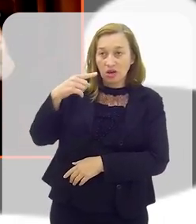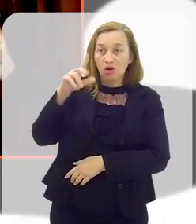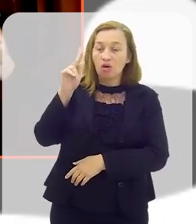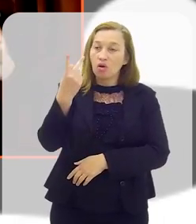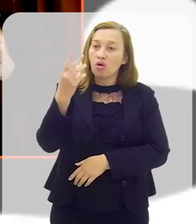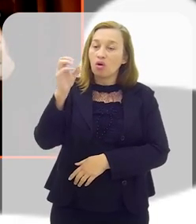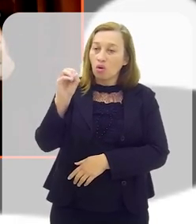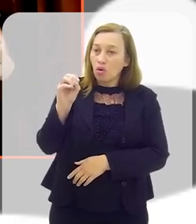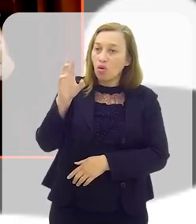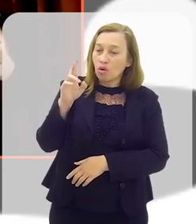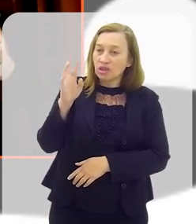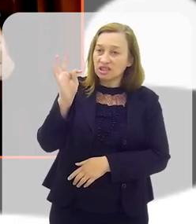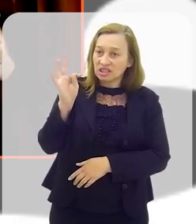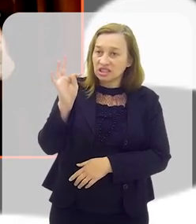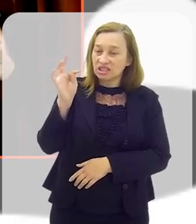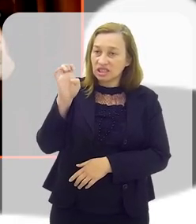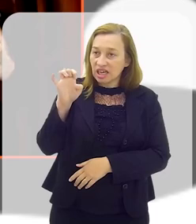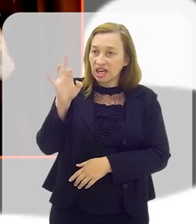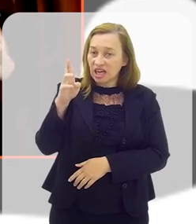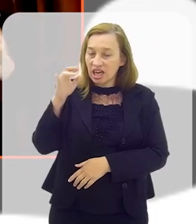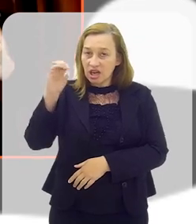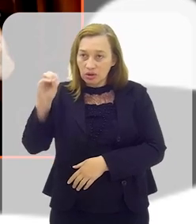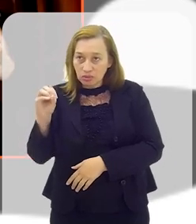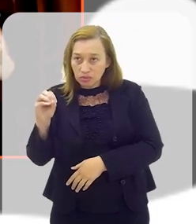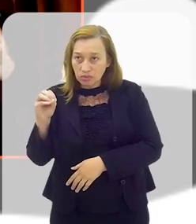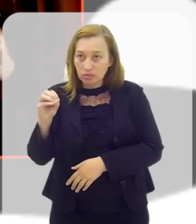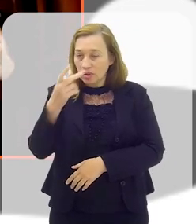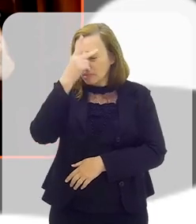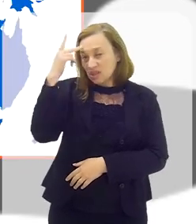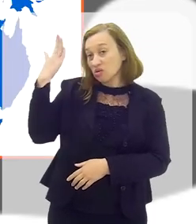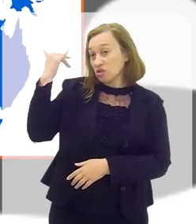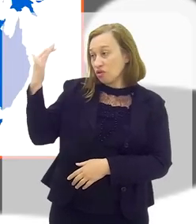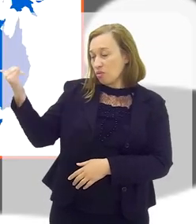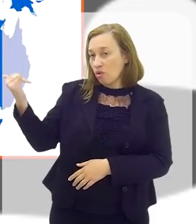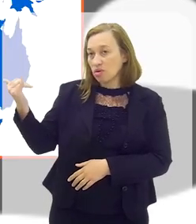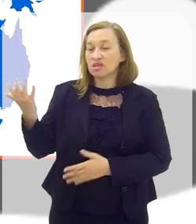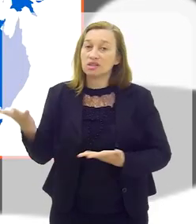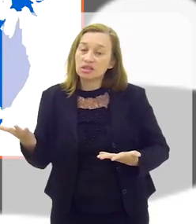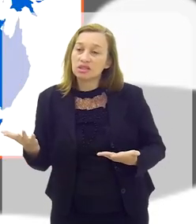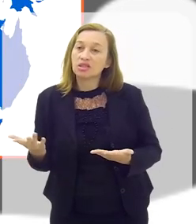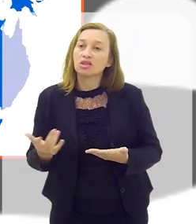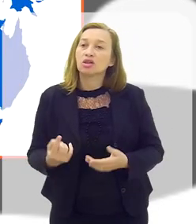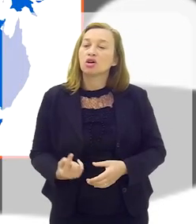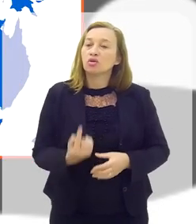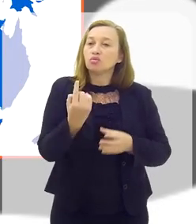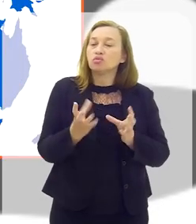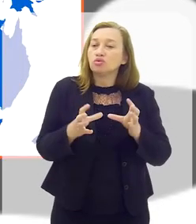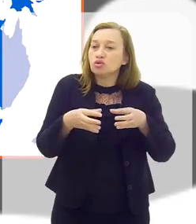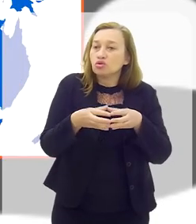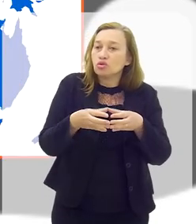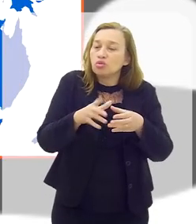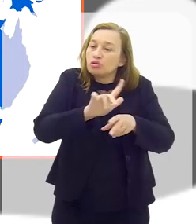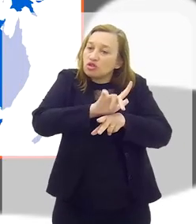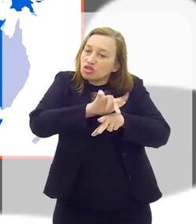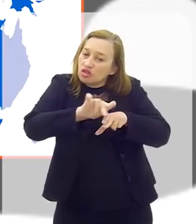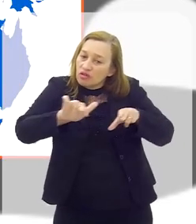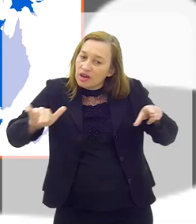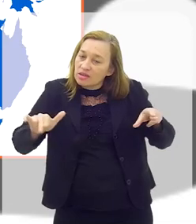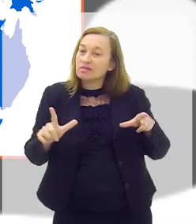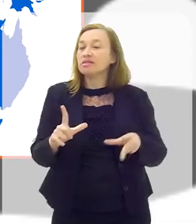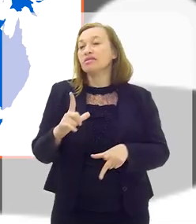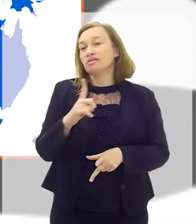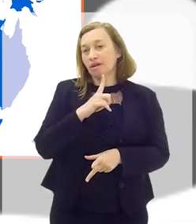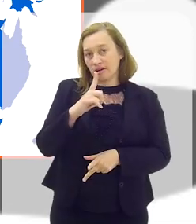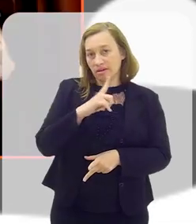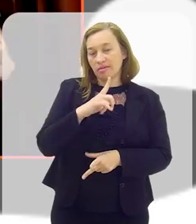viagens, artistas, influências. Na realidade, é um dos grupos mais plurais que você pode, na